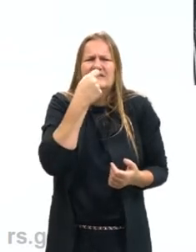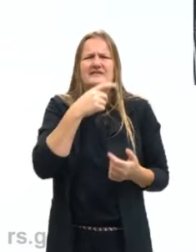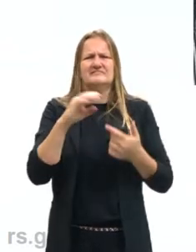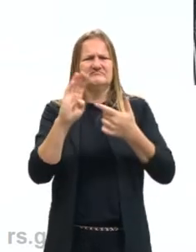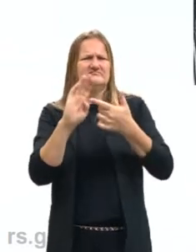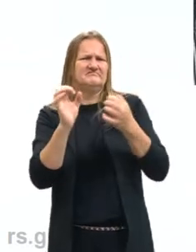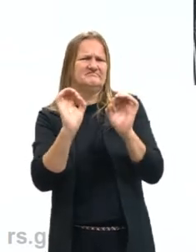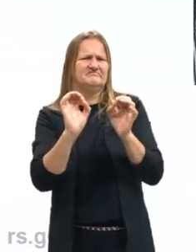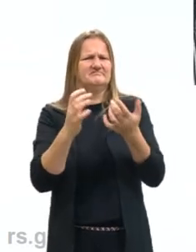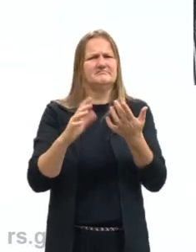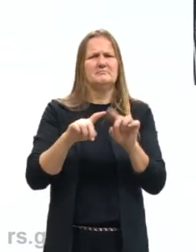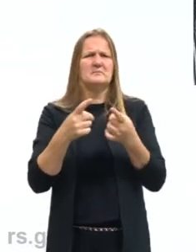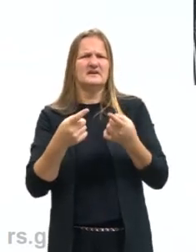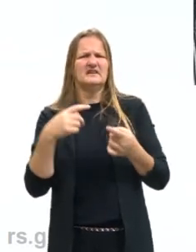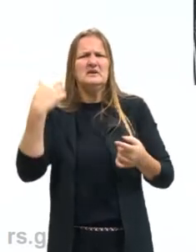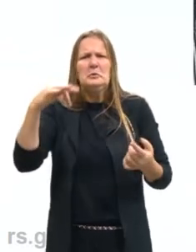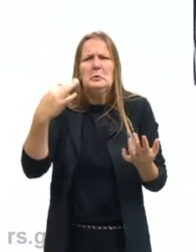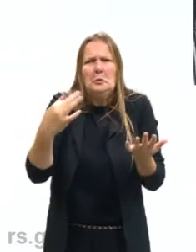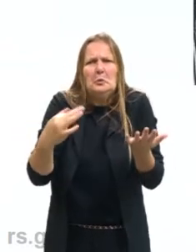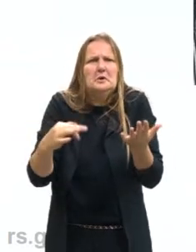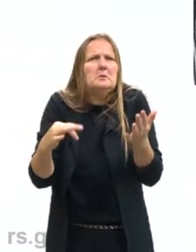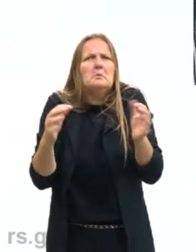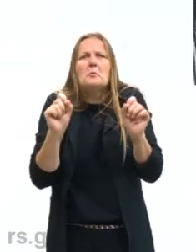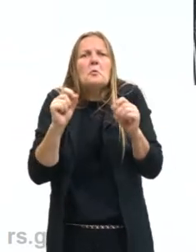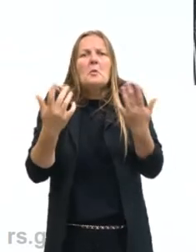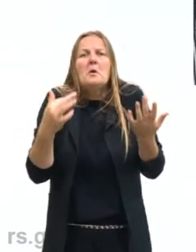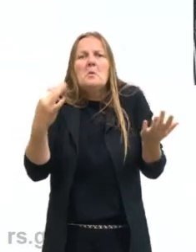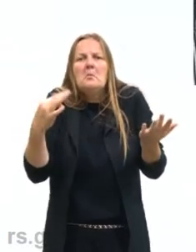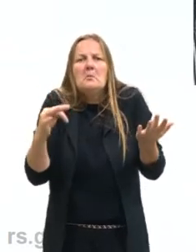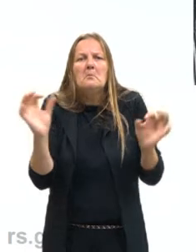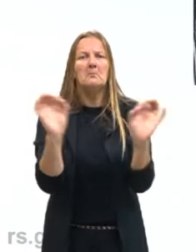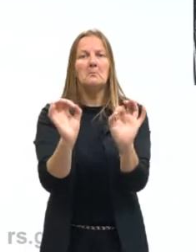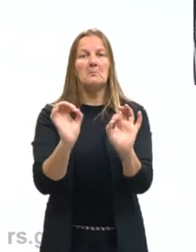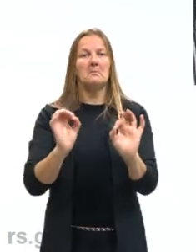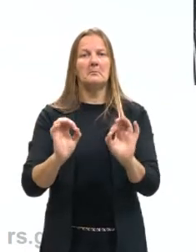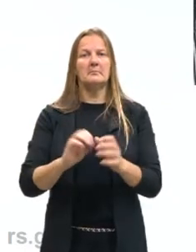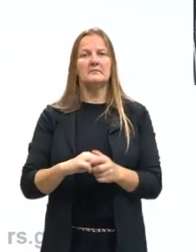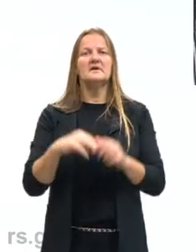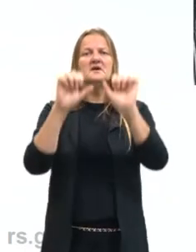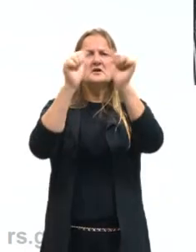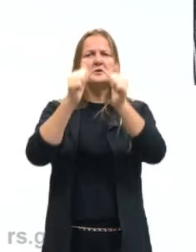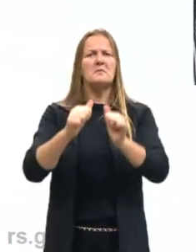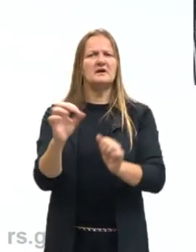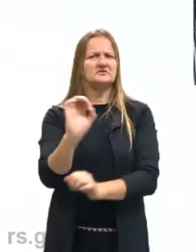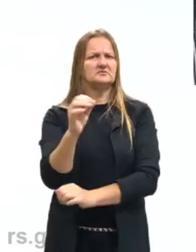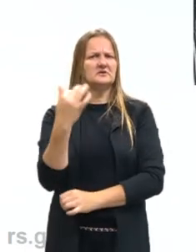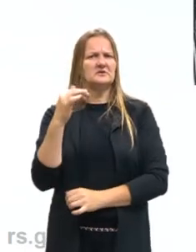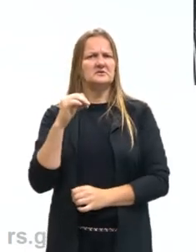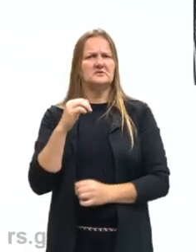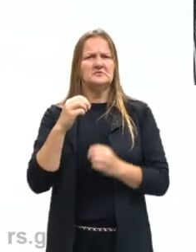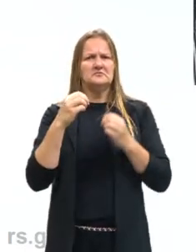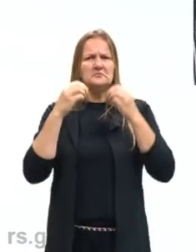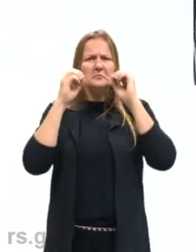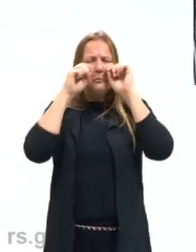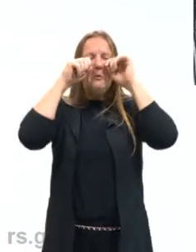tá, faz sentido. Agora, da dor, não, não me parece que a imagem traga uma dramaticidade. Tu não enxerga